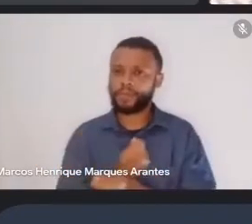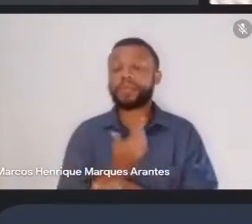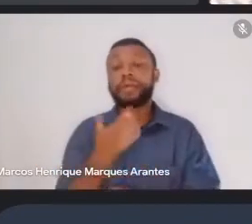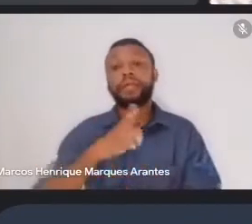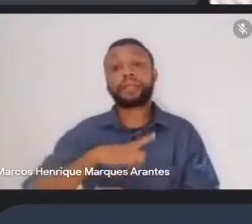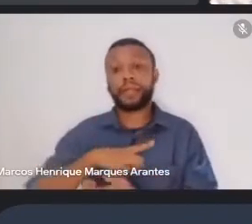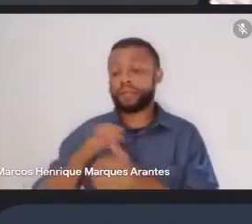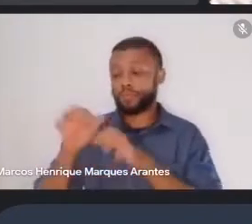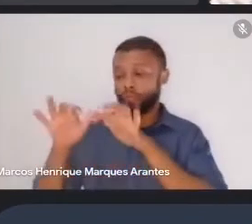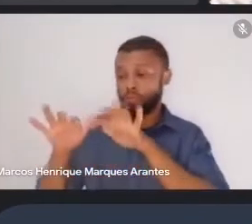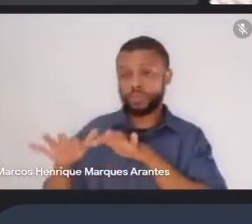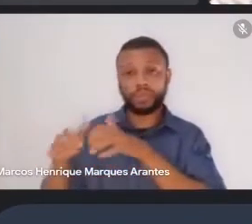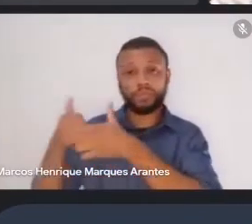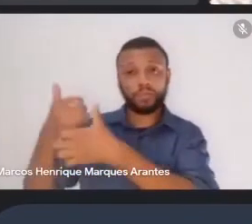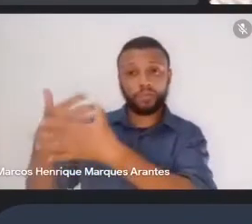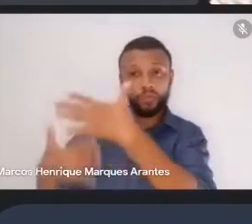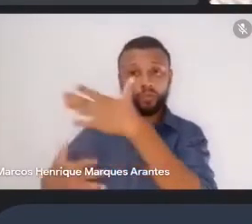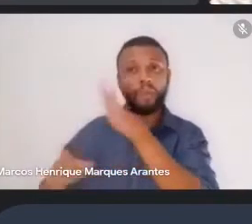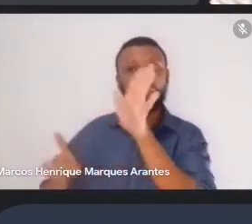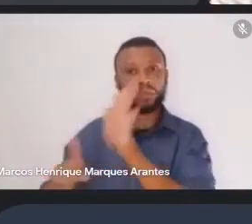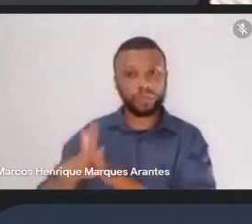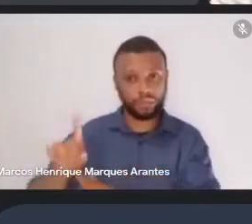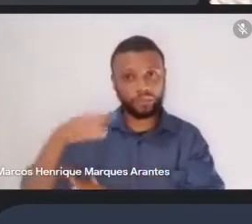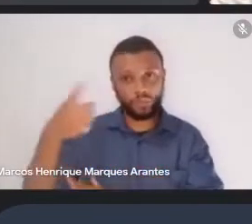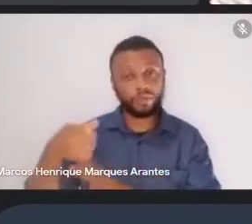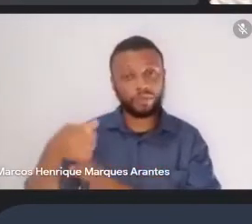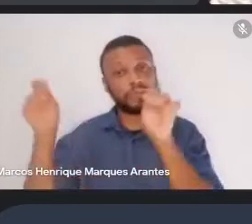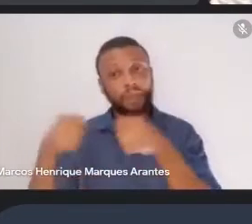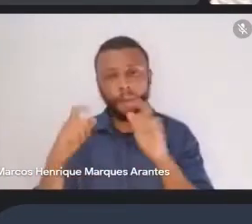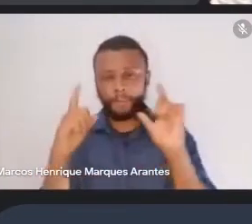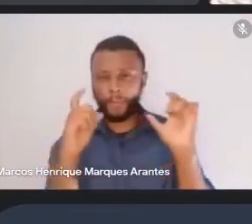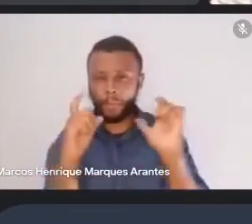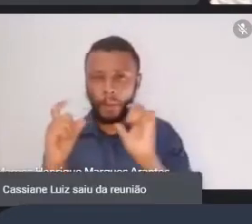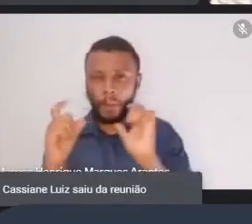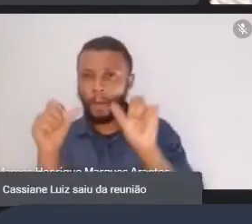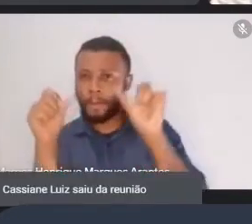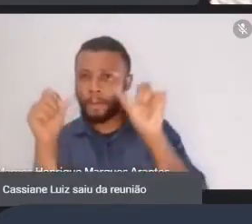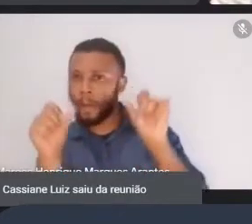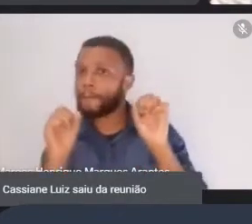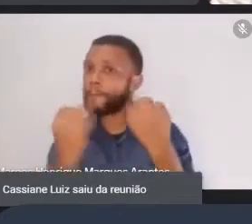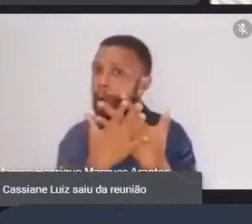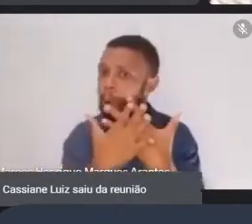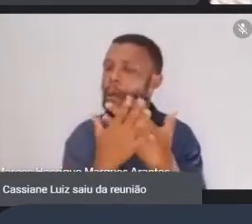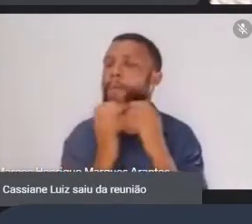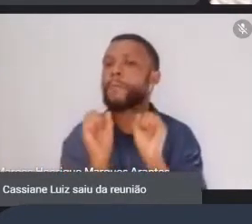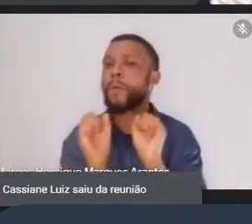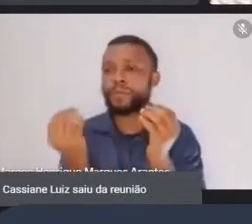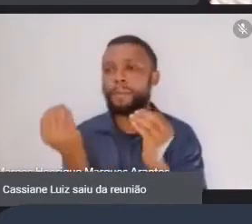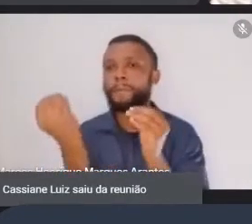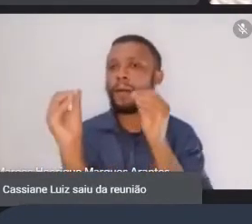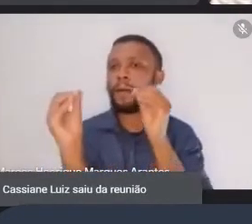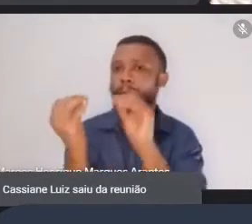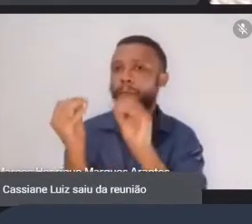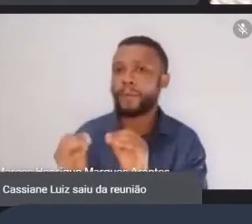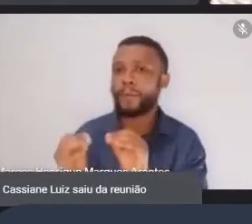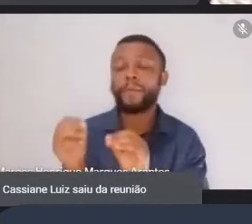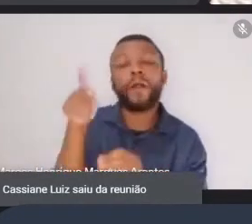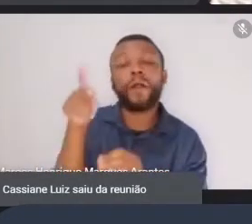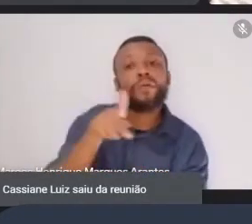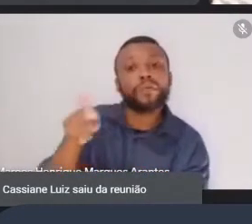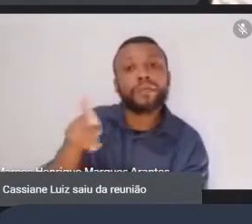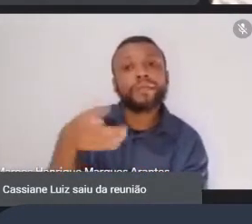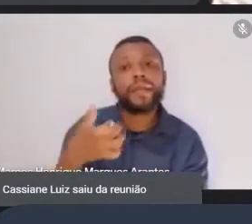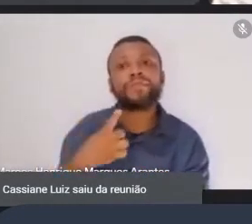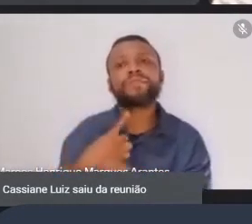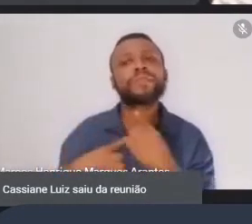chat se depois vocês podem disponibilizar os prints ou até mesmo esse PowerPoint que a gente preparou para professores que quiserem levar isso